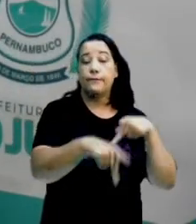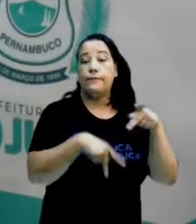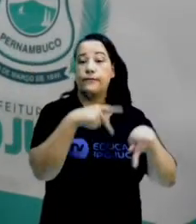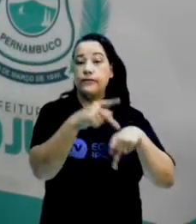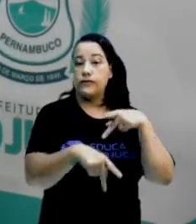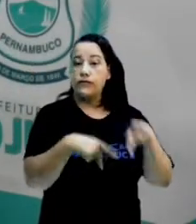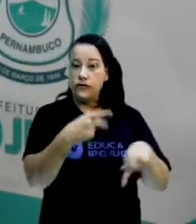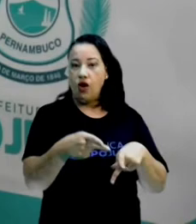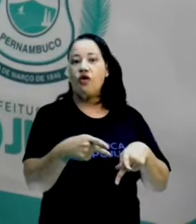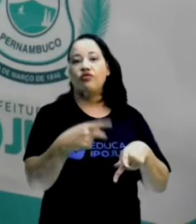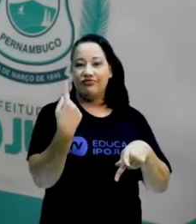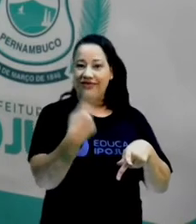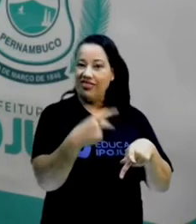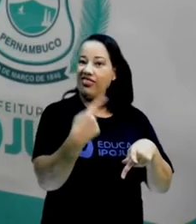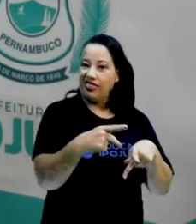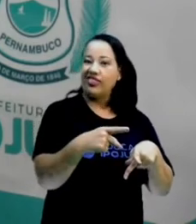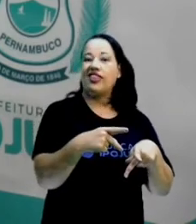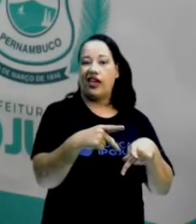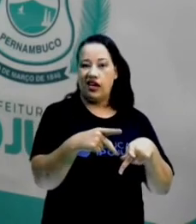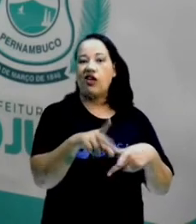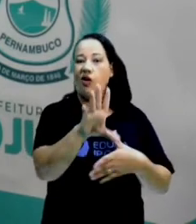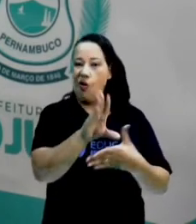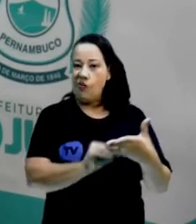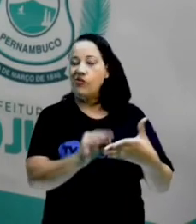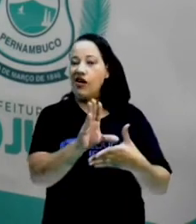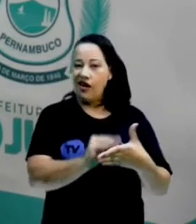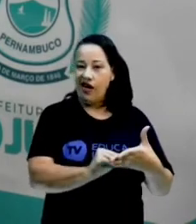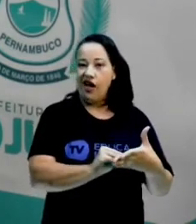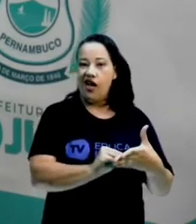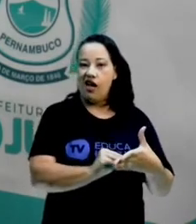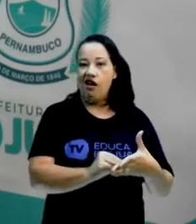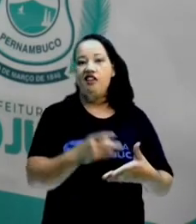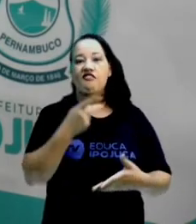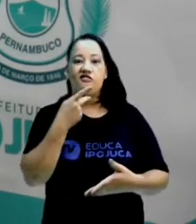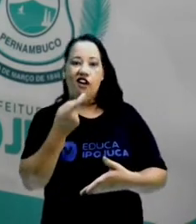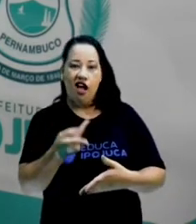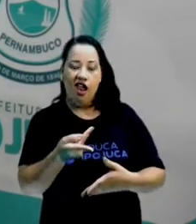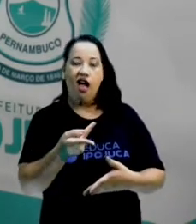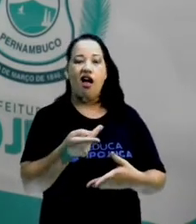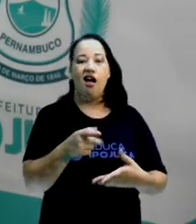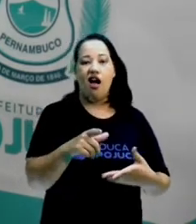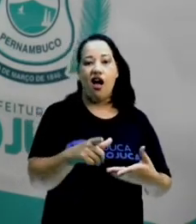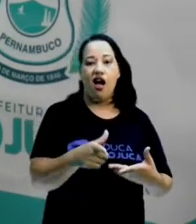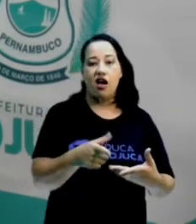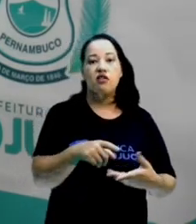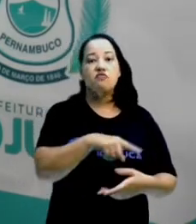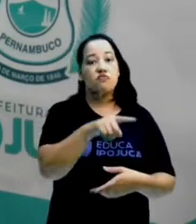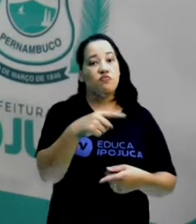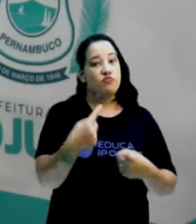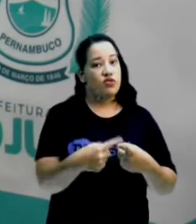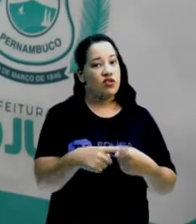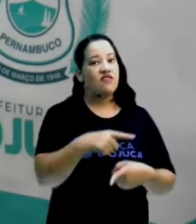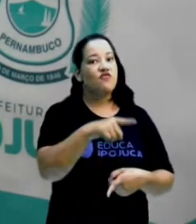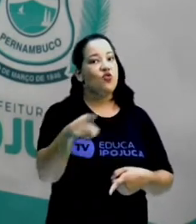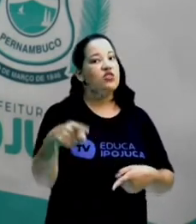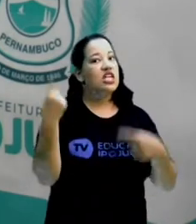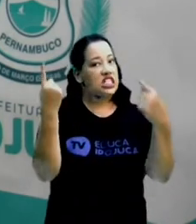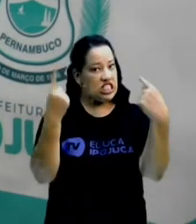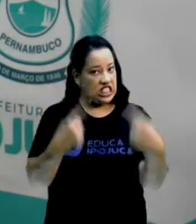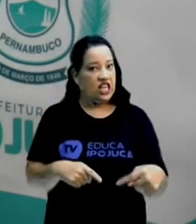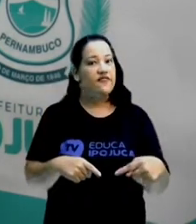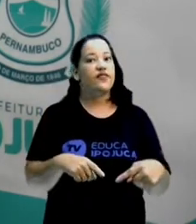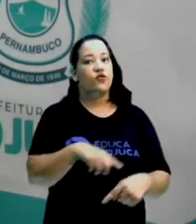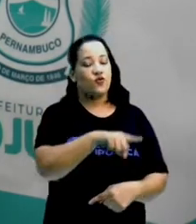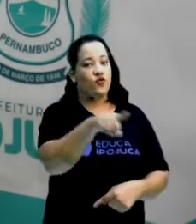trazidos para cá, certo? Eu não vou falar, porque eu vou deixar para vocês um desafio